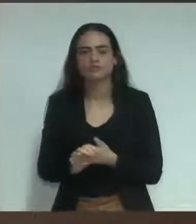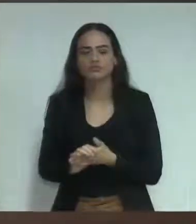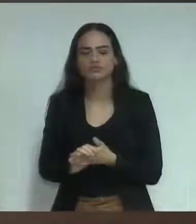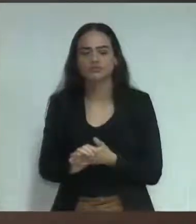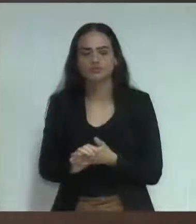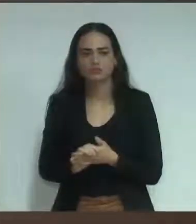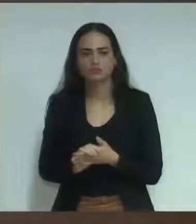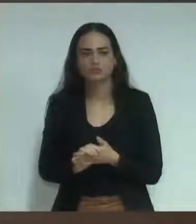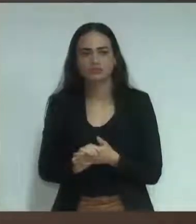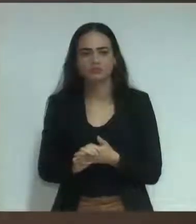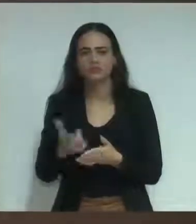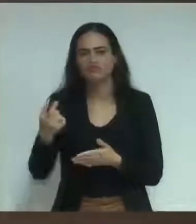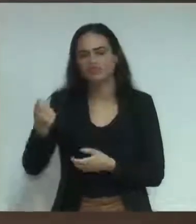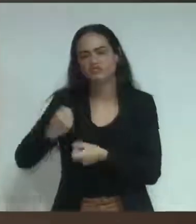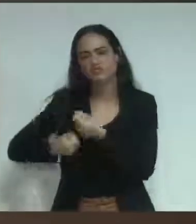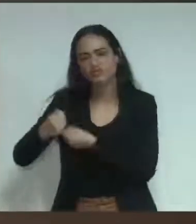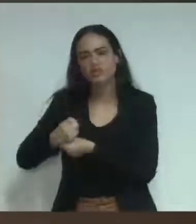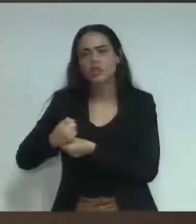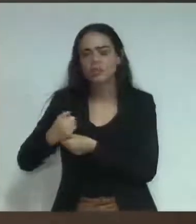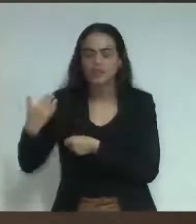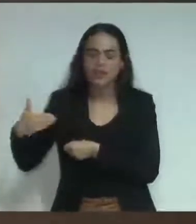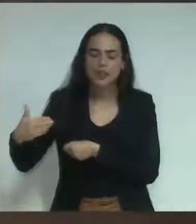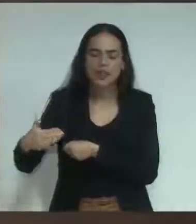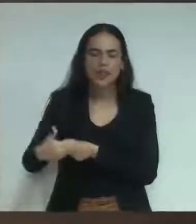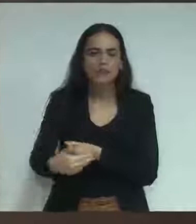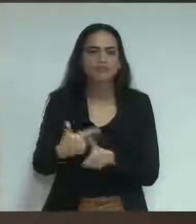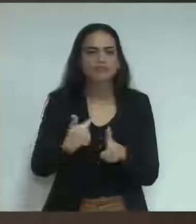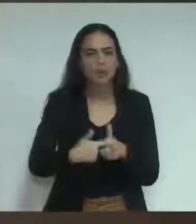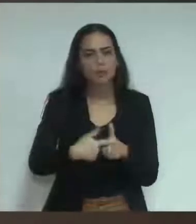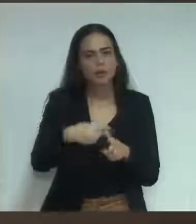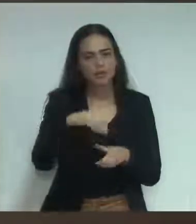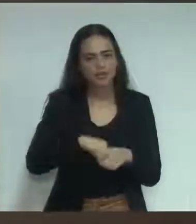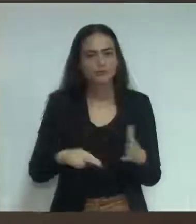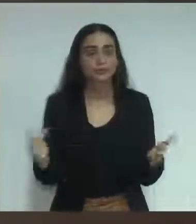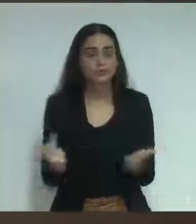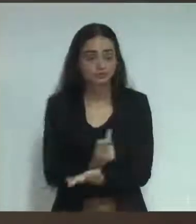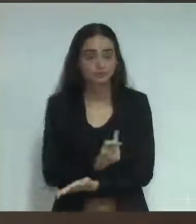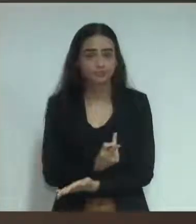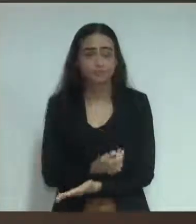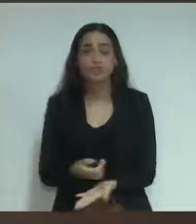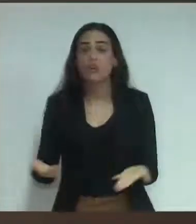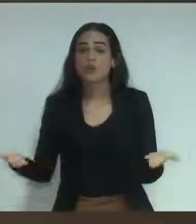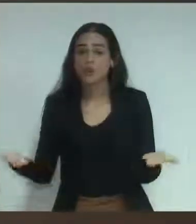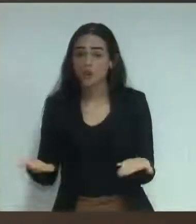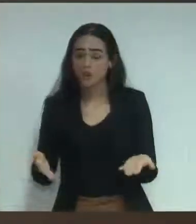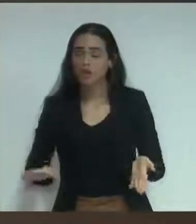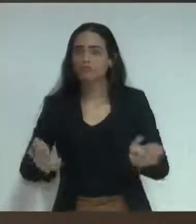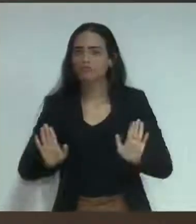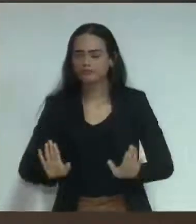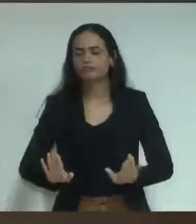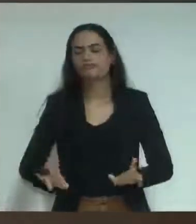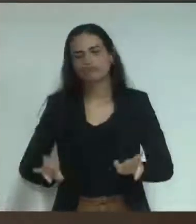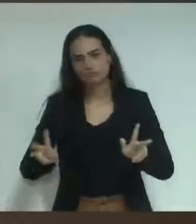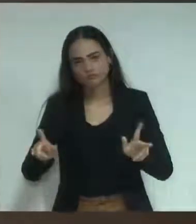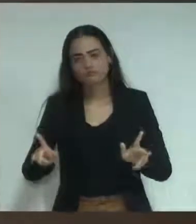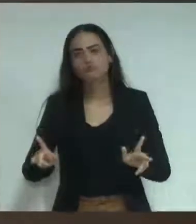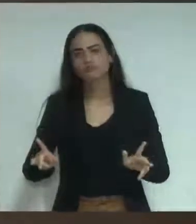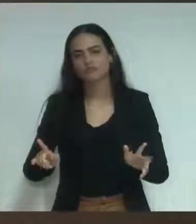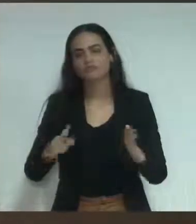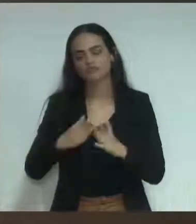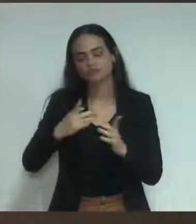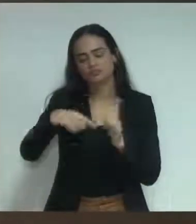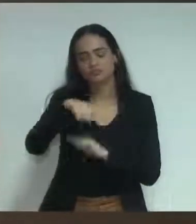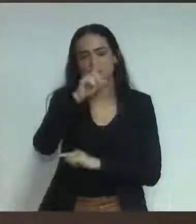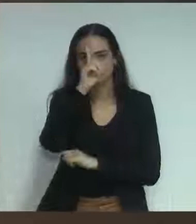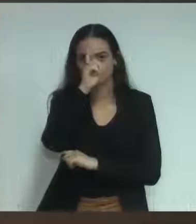décadas, a gente sabe que esses problemas são recorrentes. E pelo que a gente vê hoje, nesse processo que vem